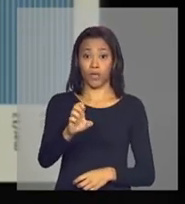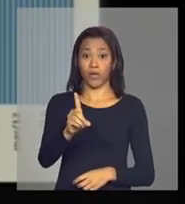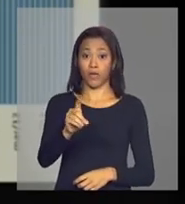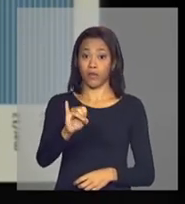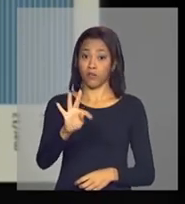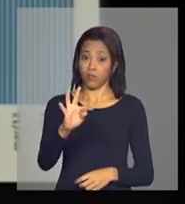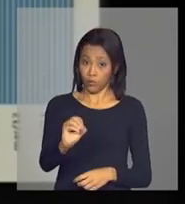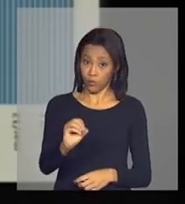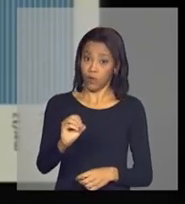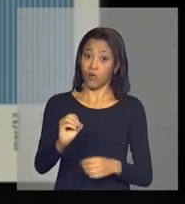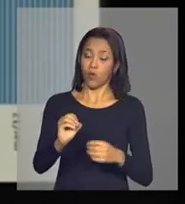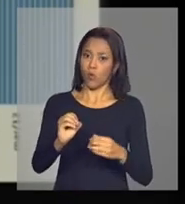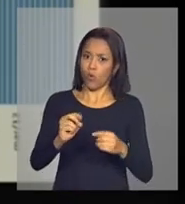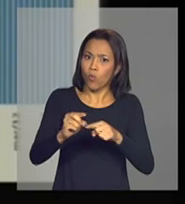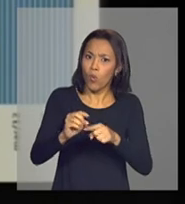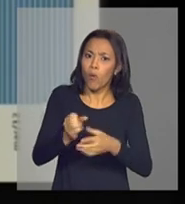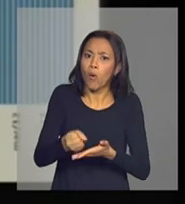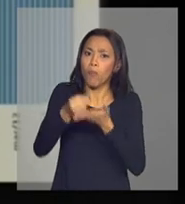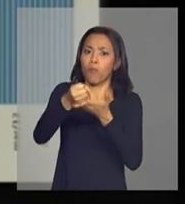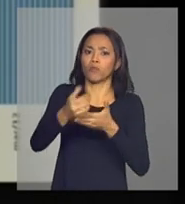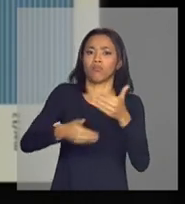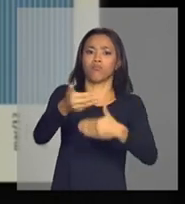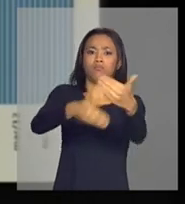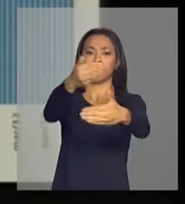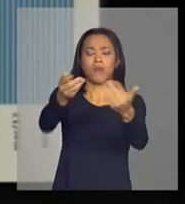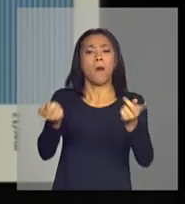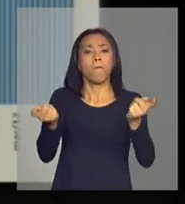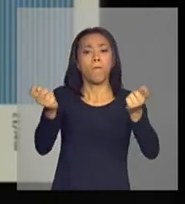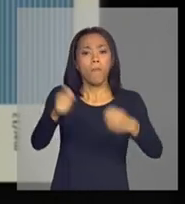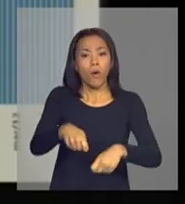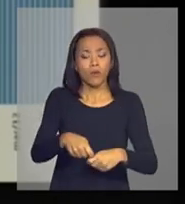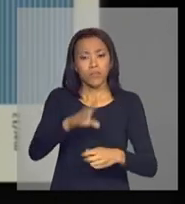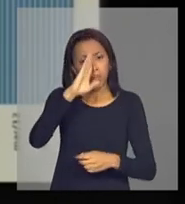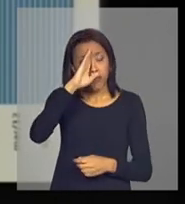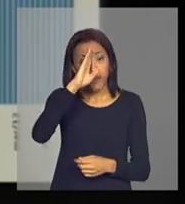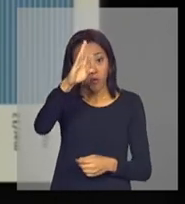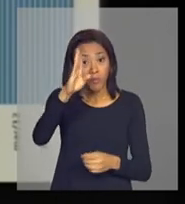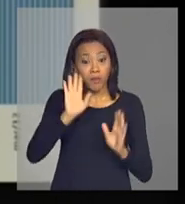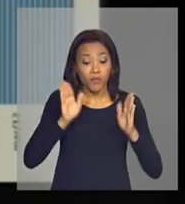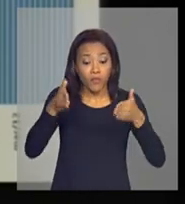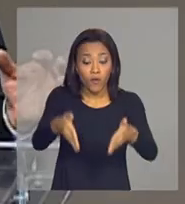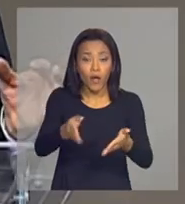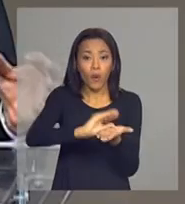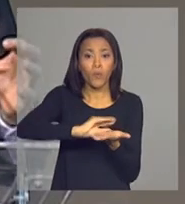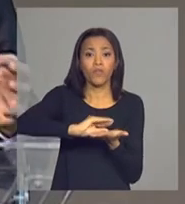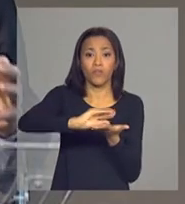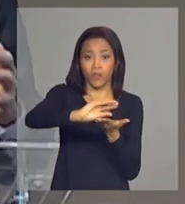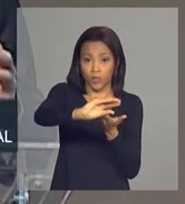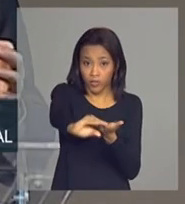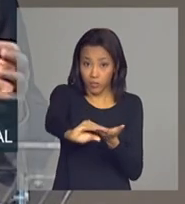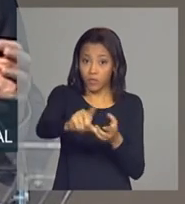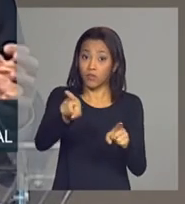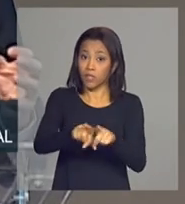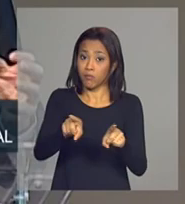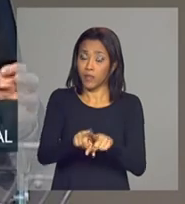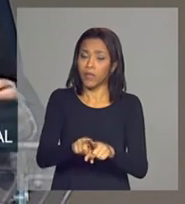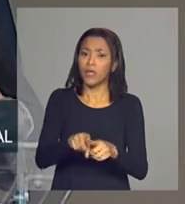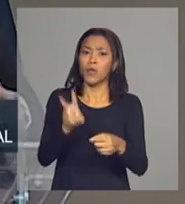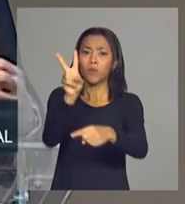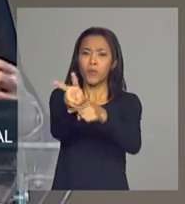do desenvolvimento favoreça prioritariamente o investimento e o crédito de longo prazo.